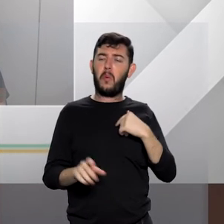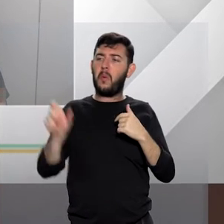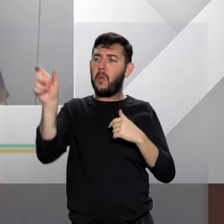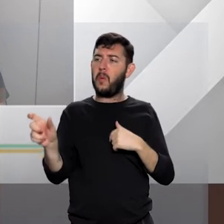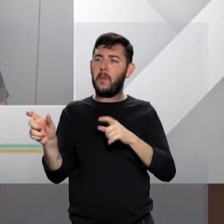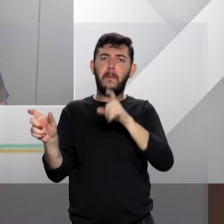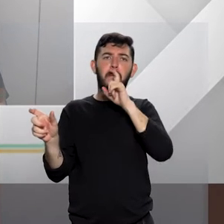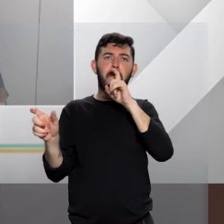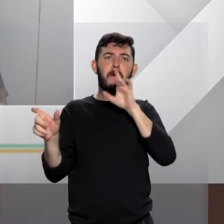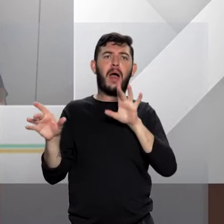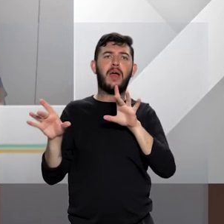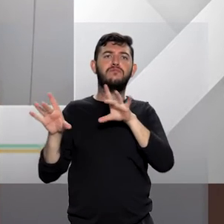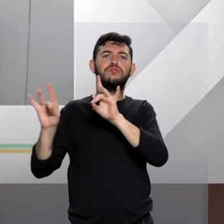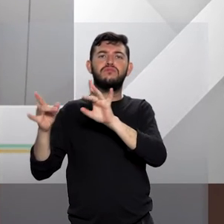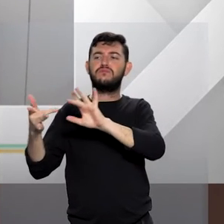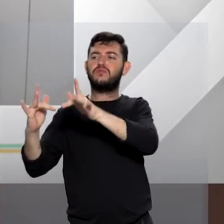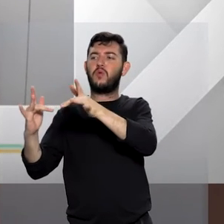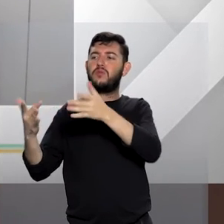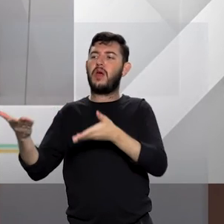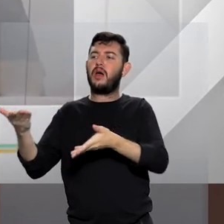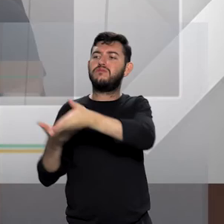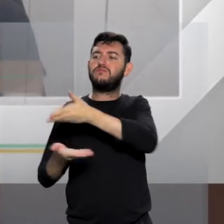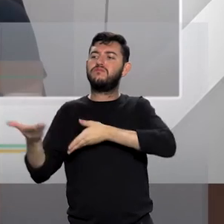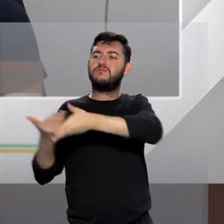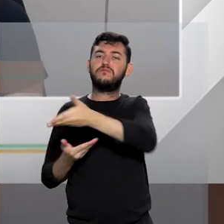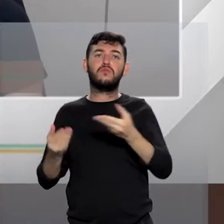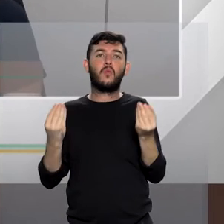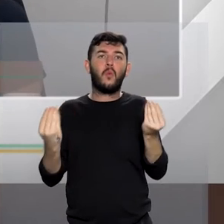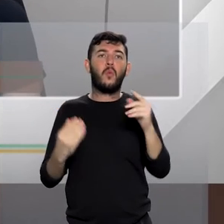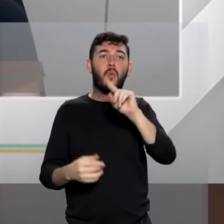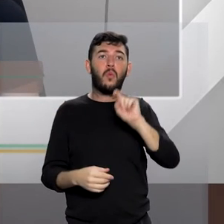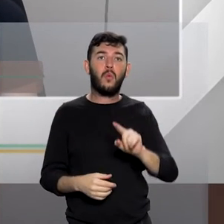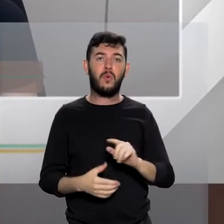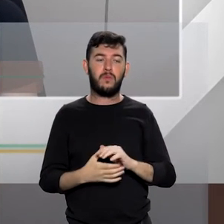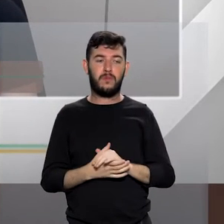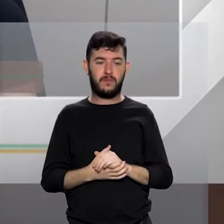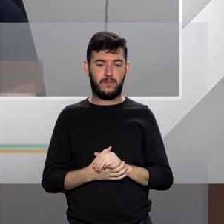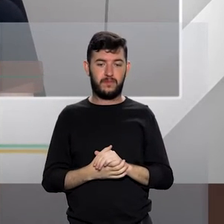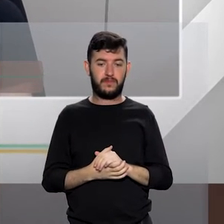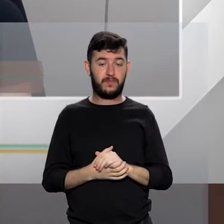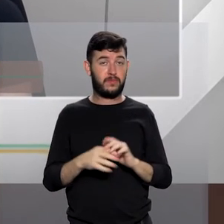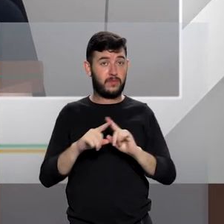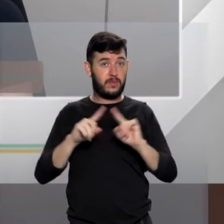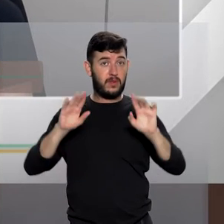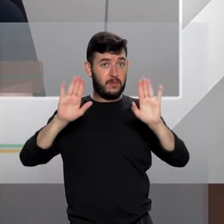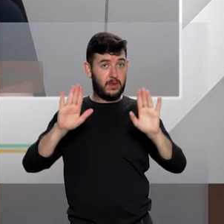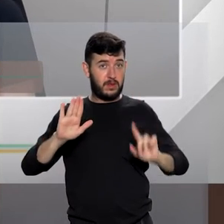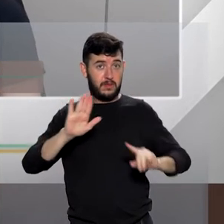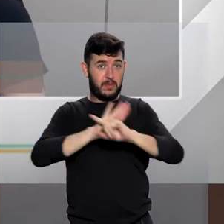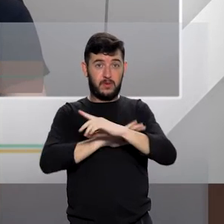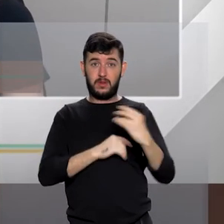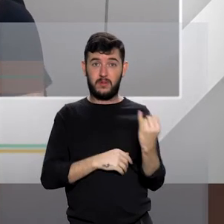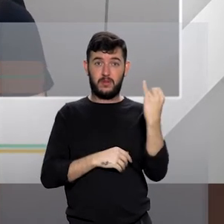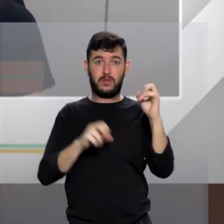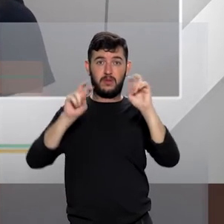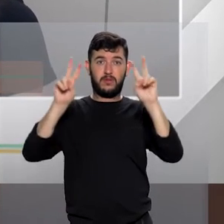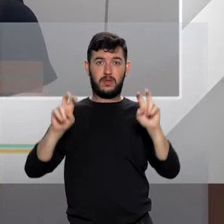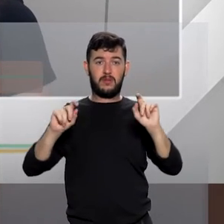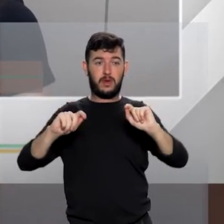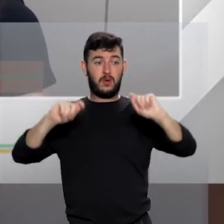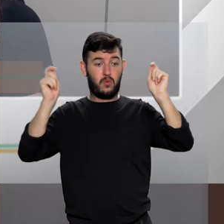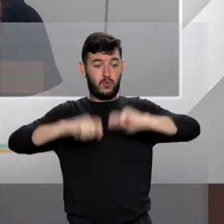É muito importante essa pergunta, Fátima. O objetivo da lei é essa superação de condicionamentos sociais. E